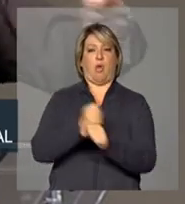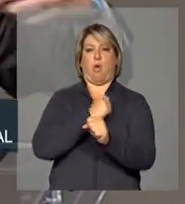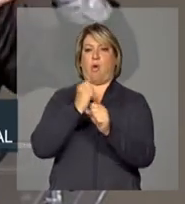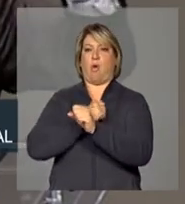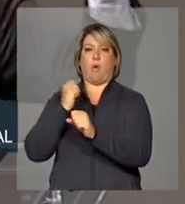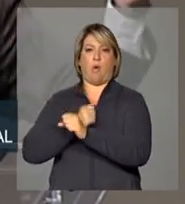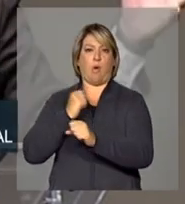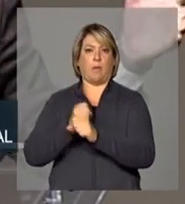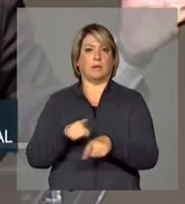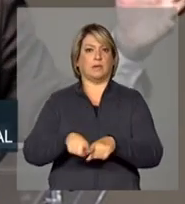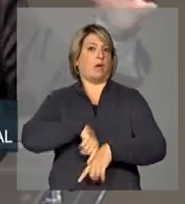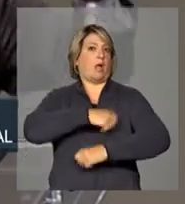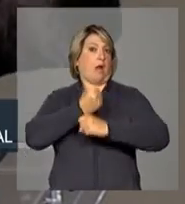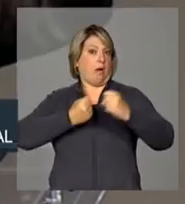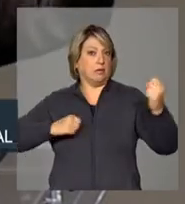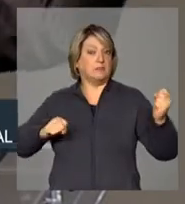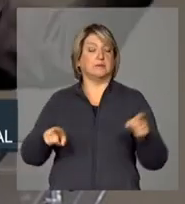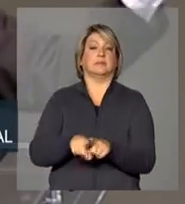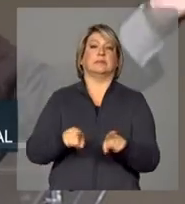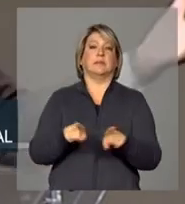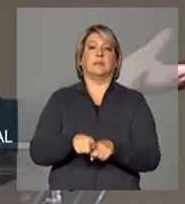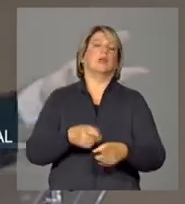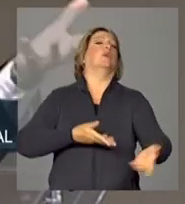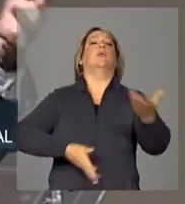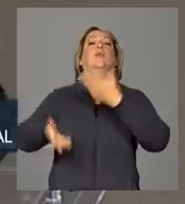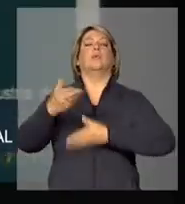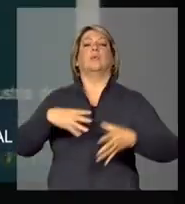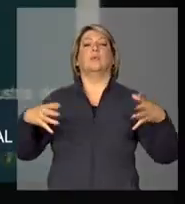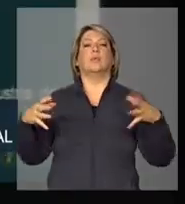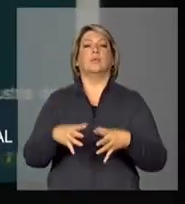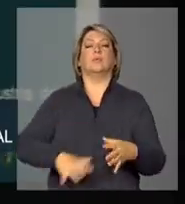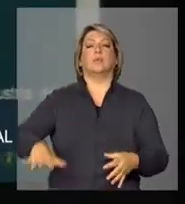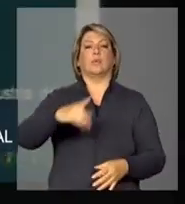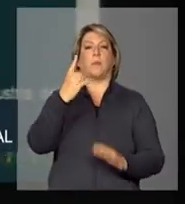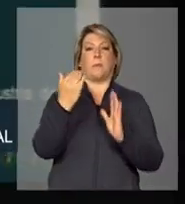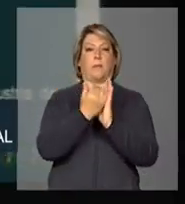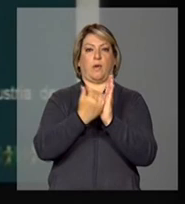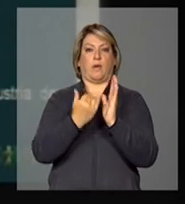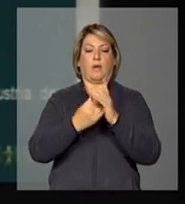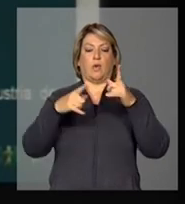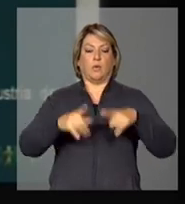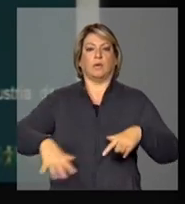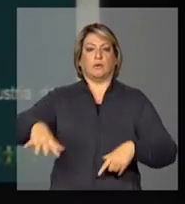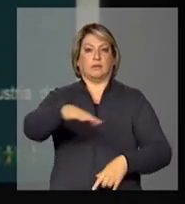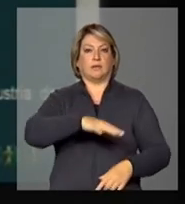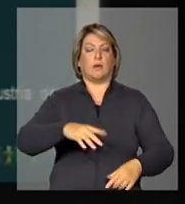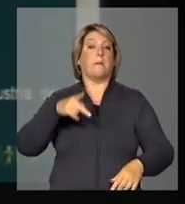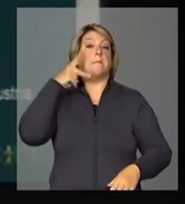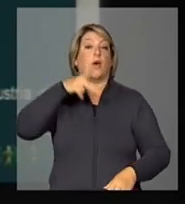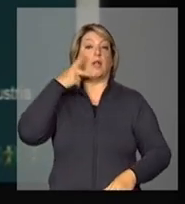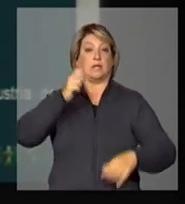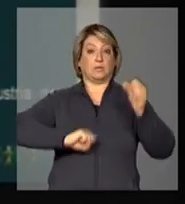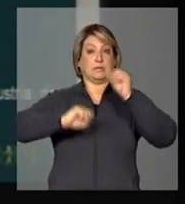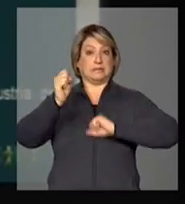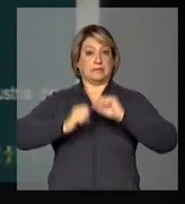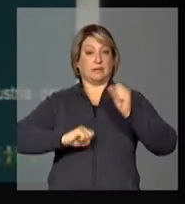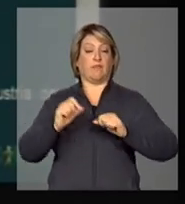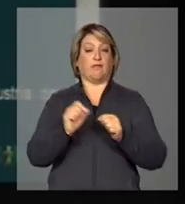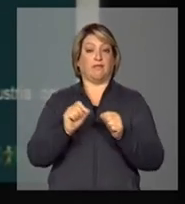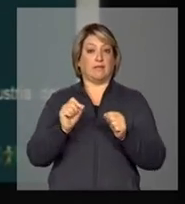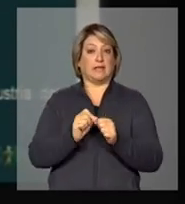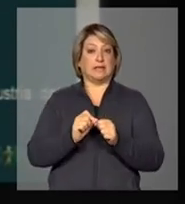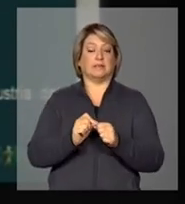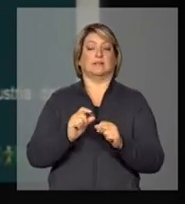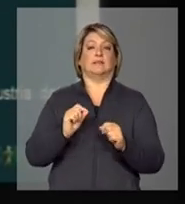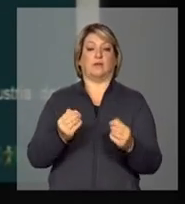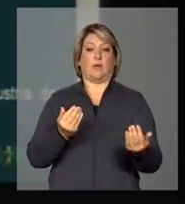sendo feitos, que são enormes, articulá-lo em torno de um programa de regionalização da política industrial que explore as vantagens comparativas